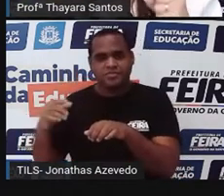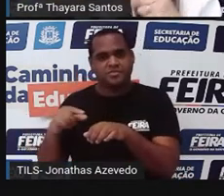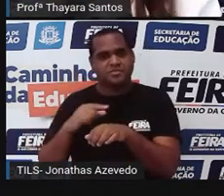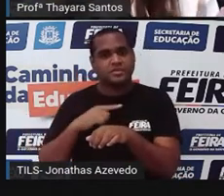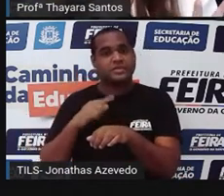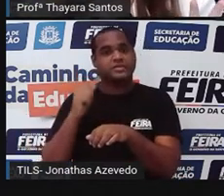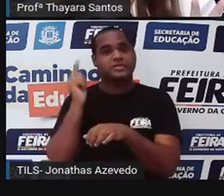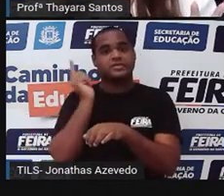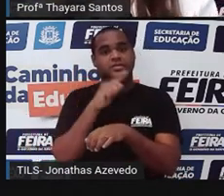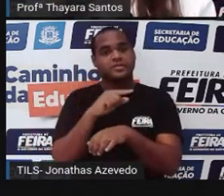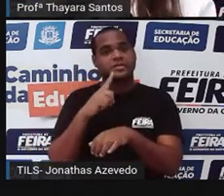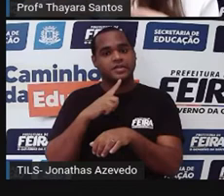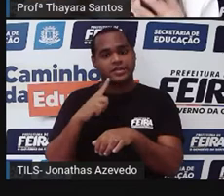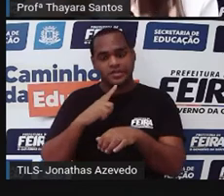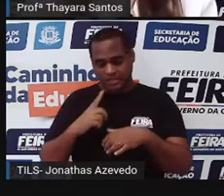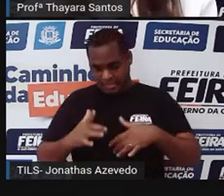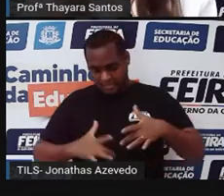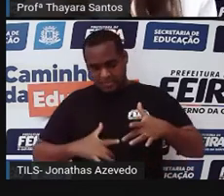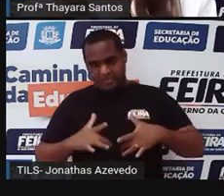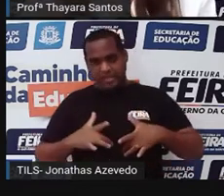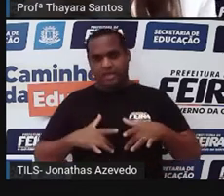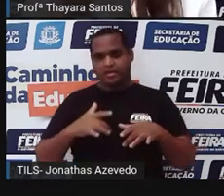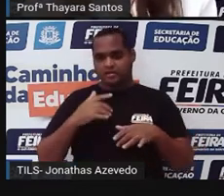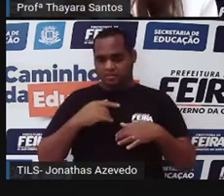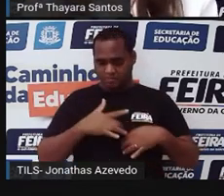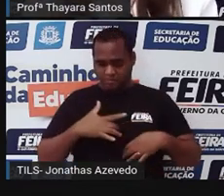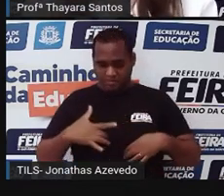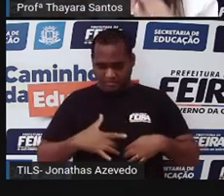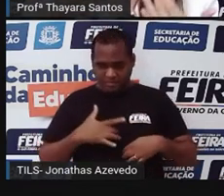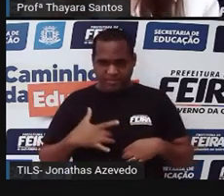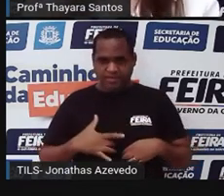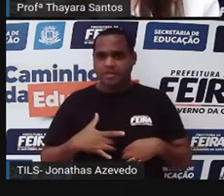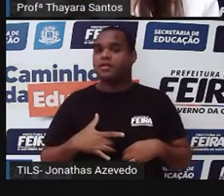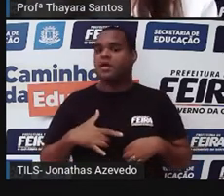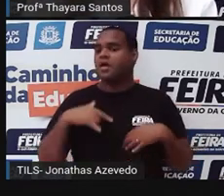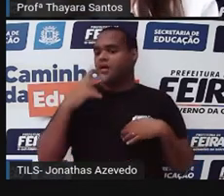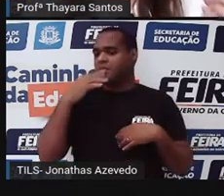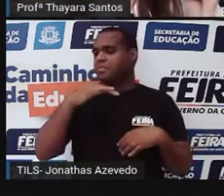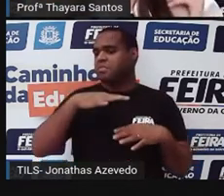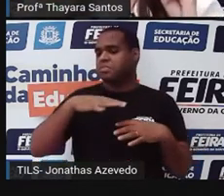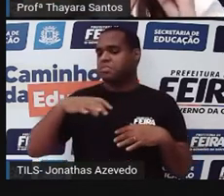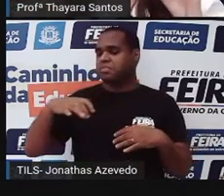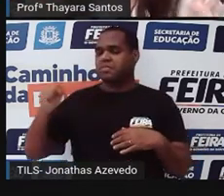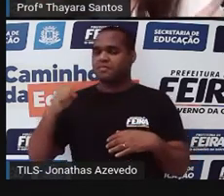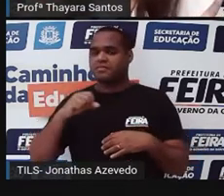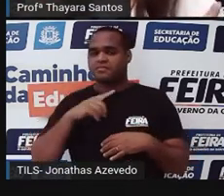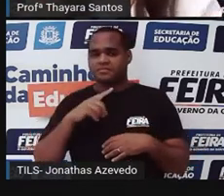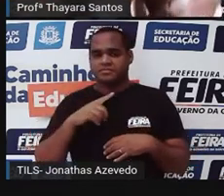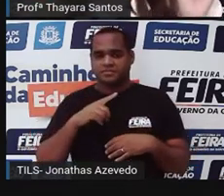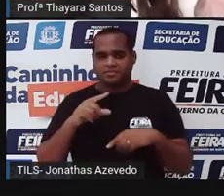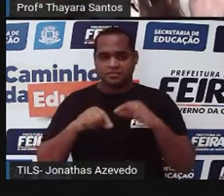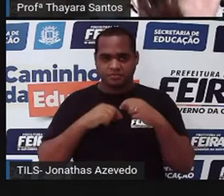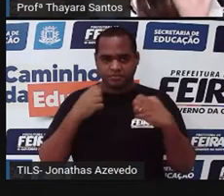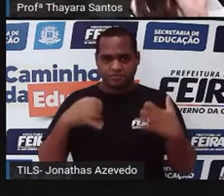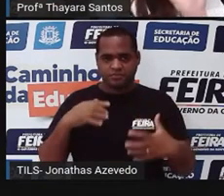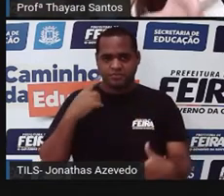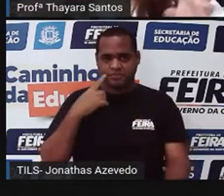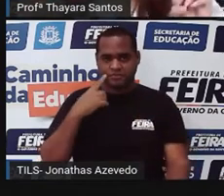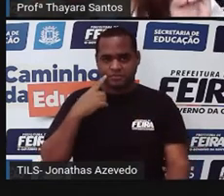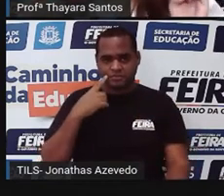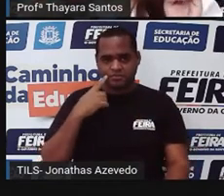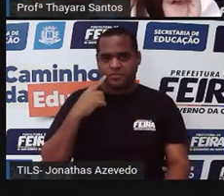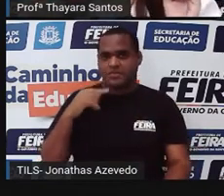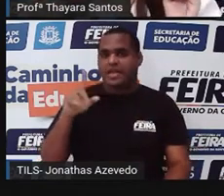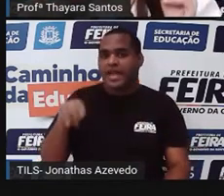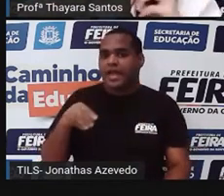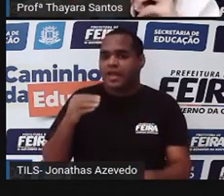conseguem tirar parte do intestino, pra quê? Com a finalidade de distrair o predador. Porque quando ele liberar esse intestino, o predador vai lá e vai se